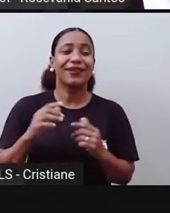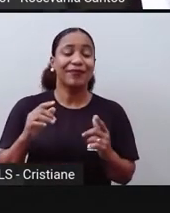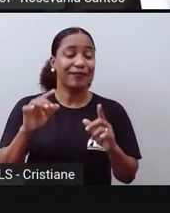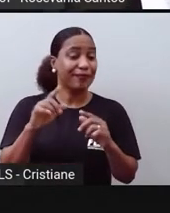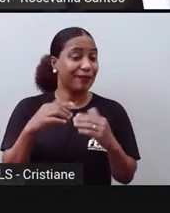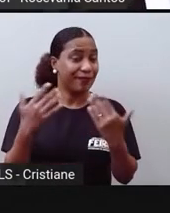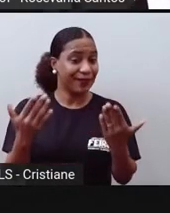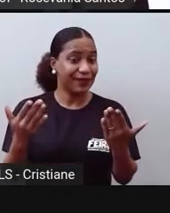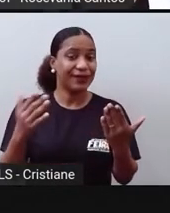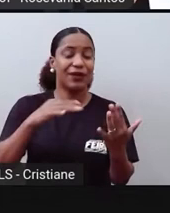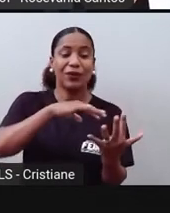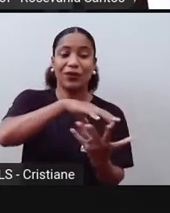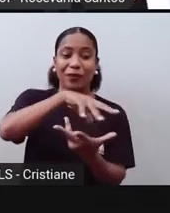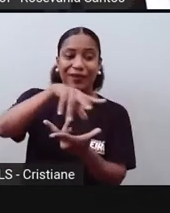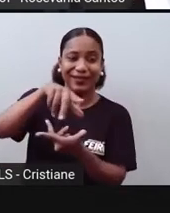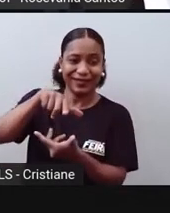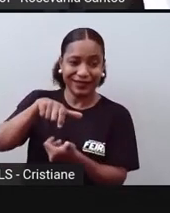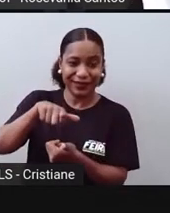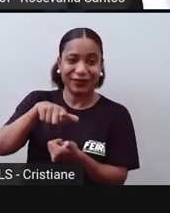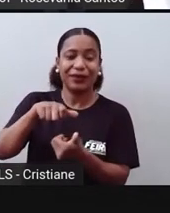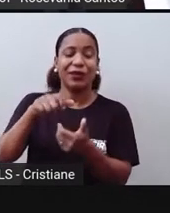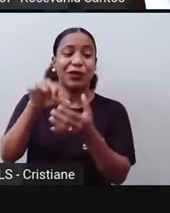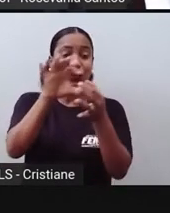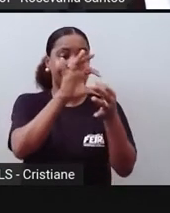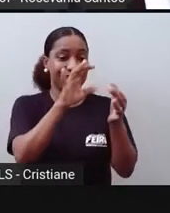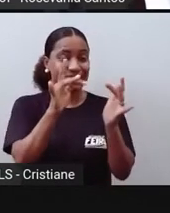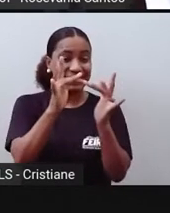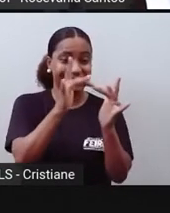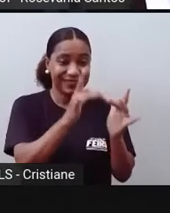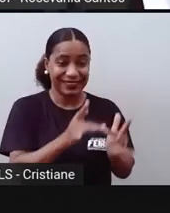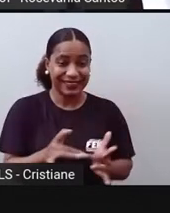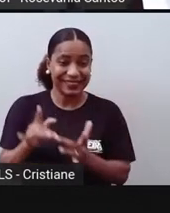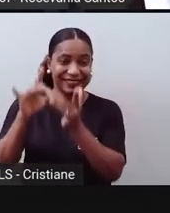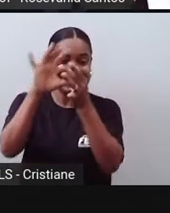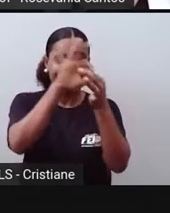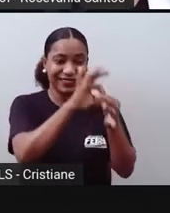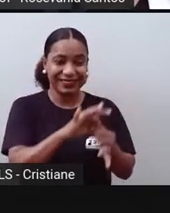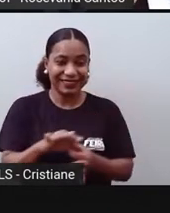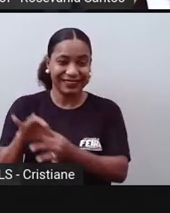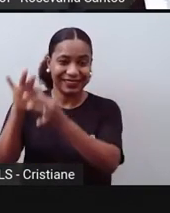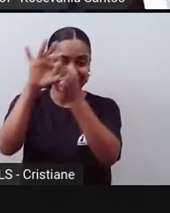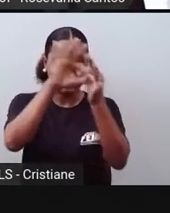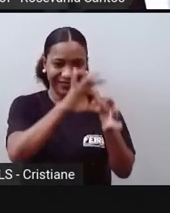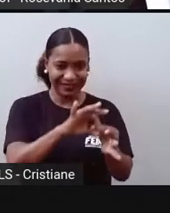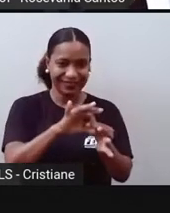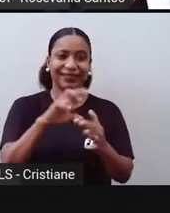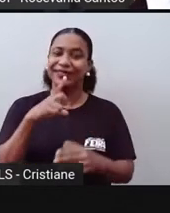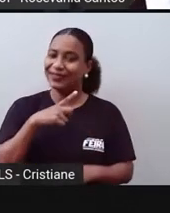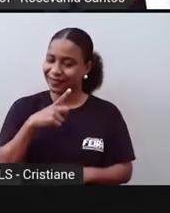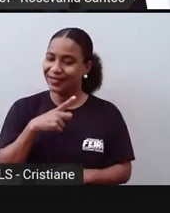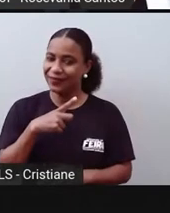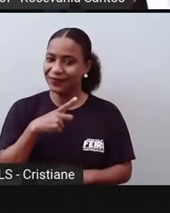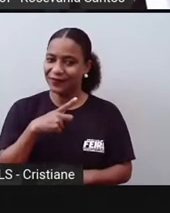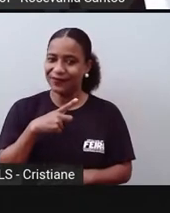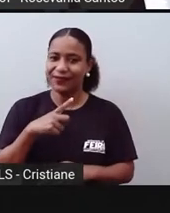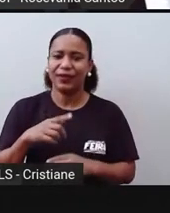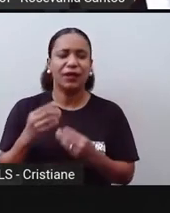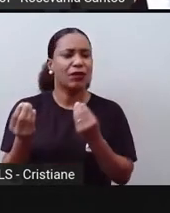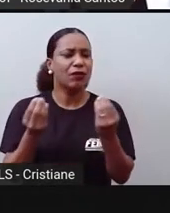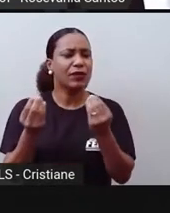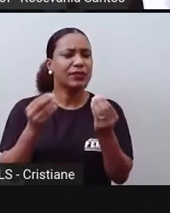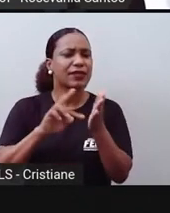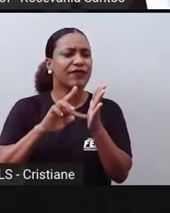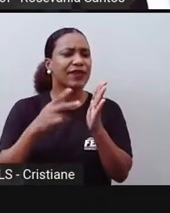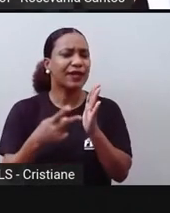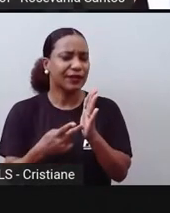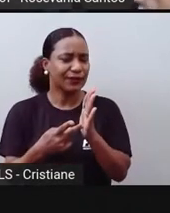processo de expansão econômica, política e cultural a nível mundial. Então, o que eu estou dizendo aqui?